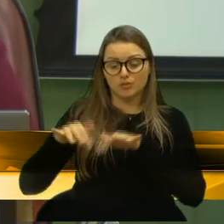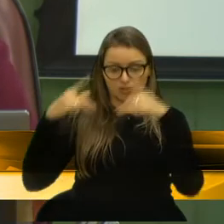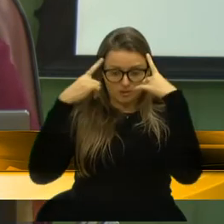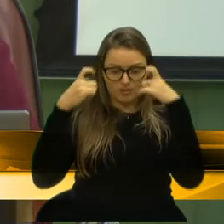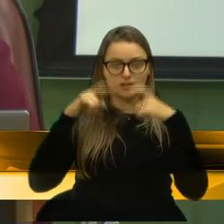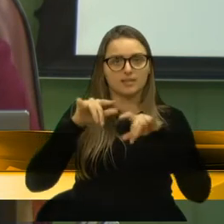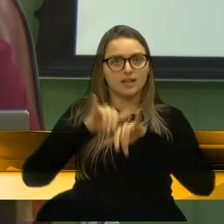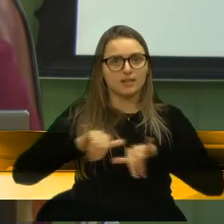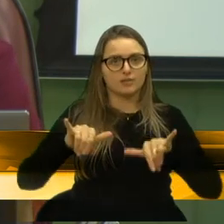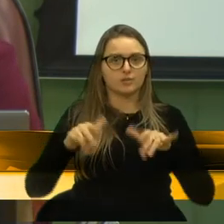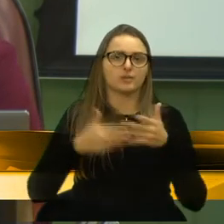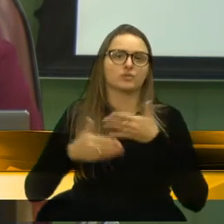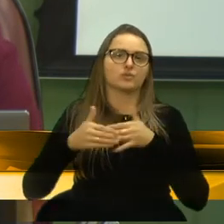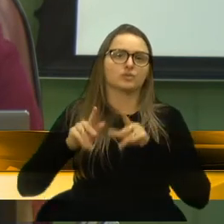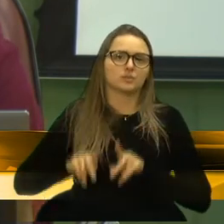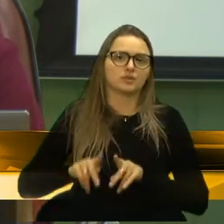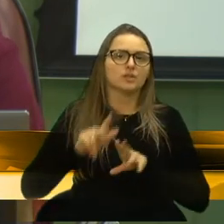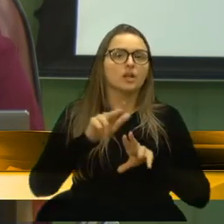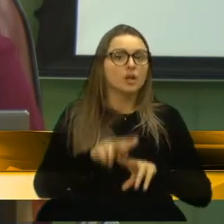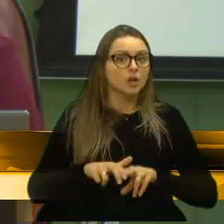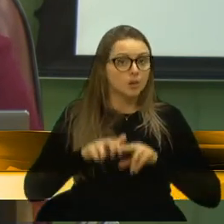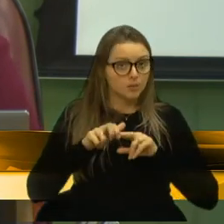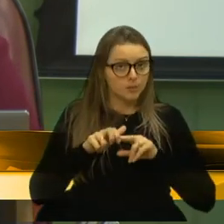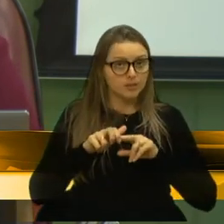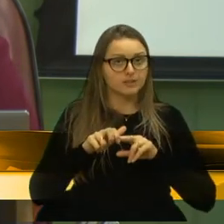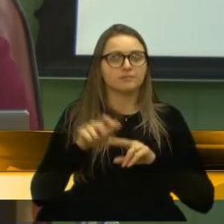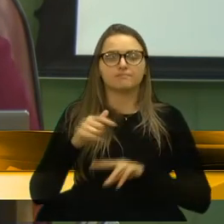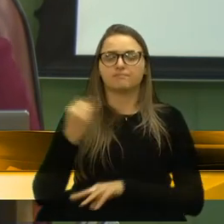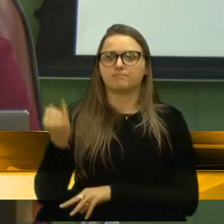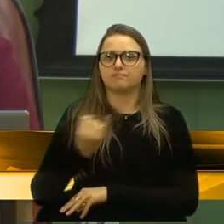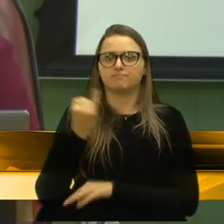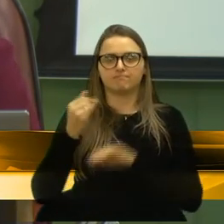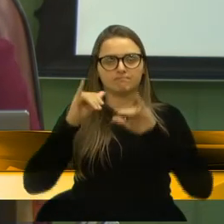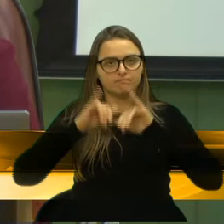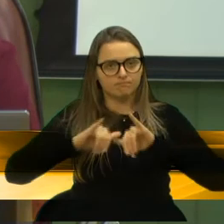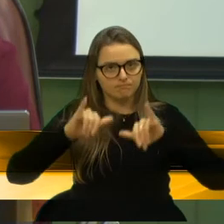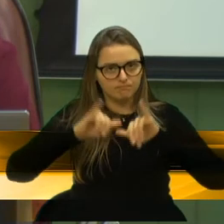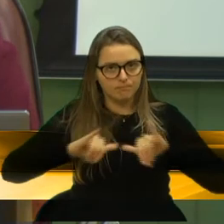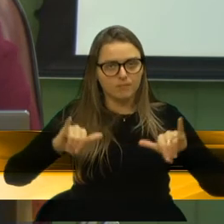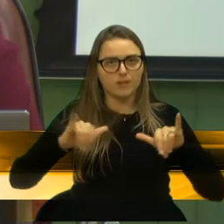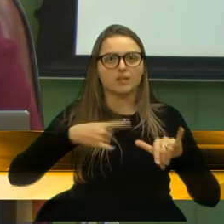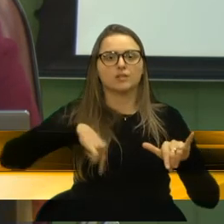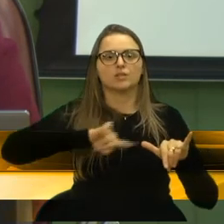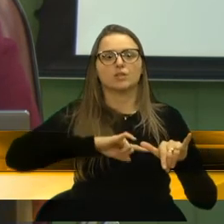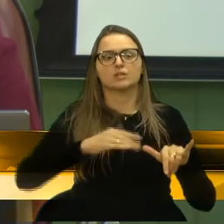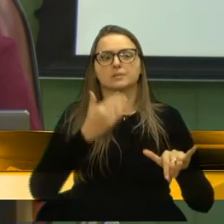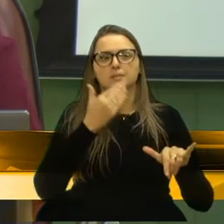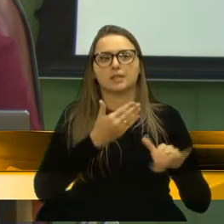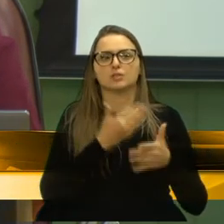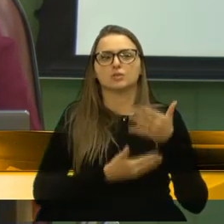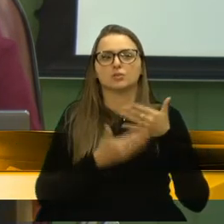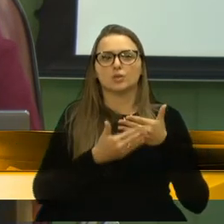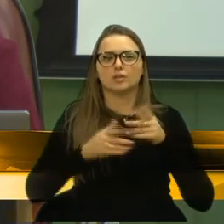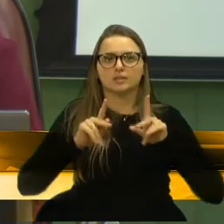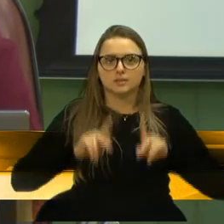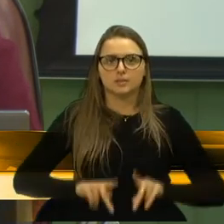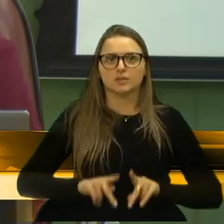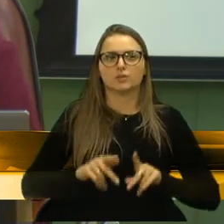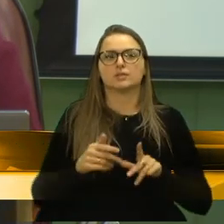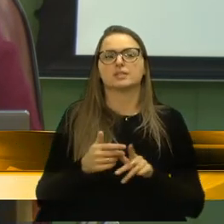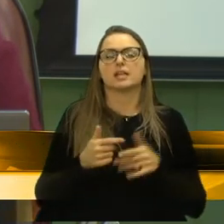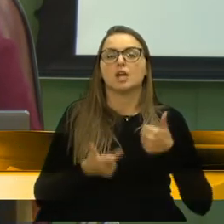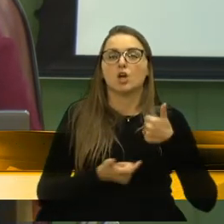informação. Por isso, essa campanha é de fundamental importância. Então, gente pede para que as pessoas curtam,